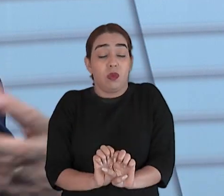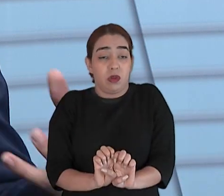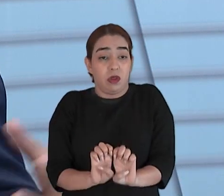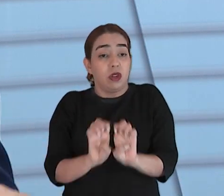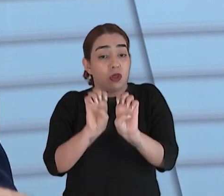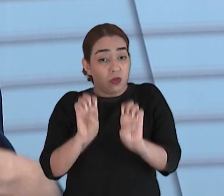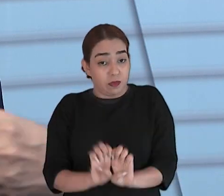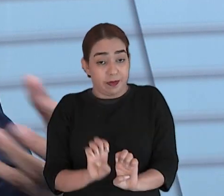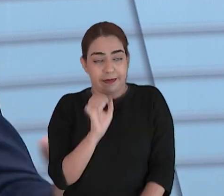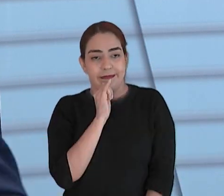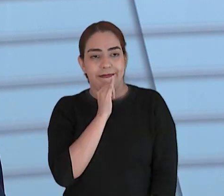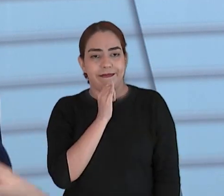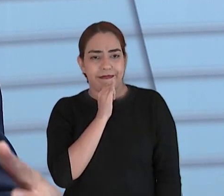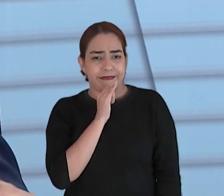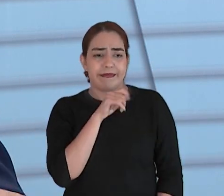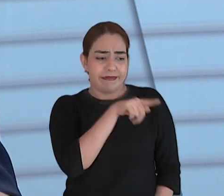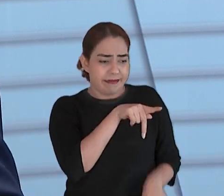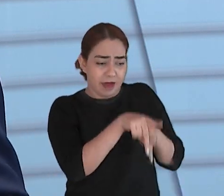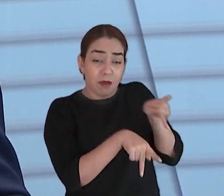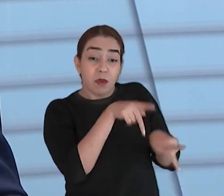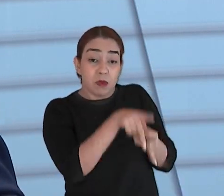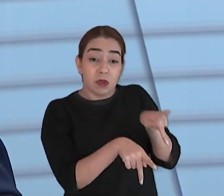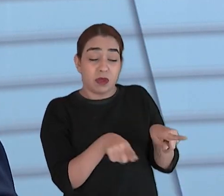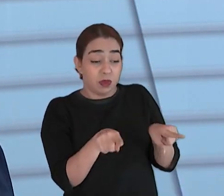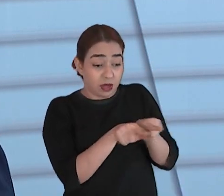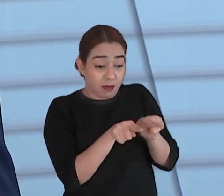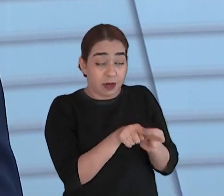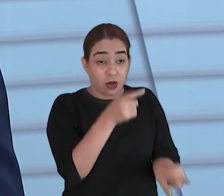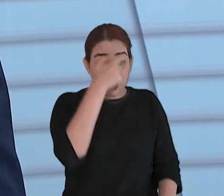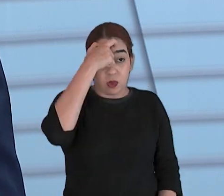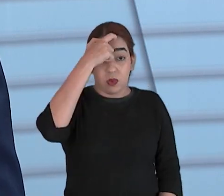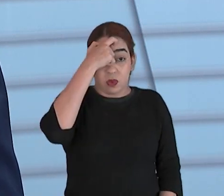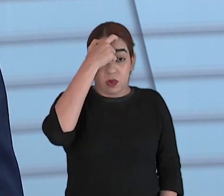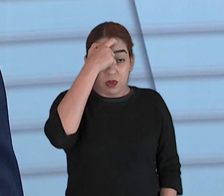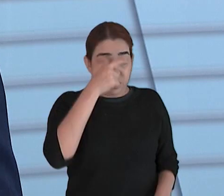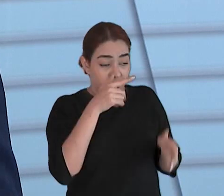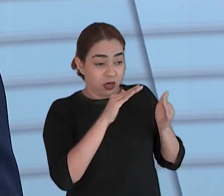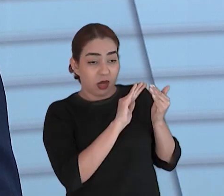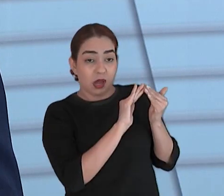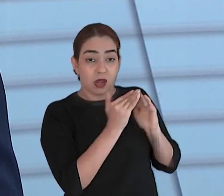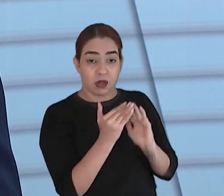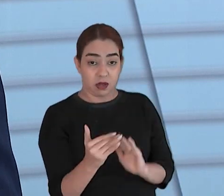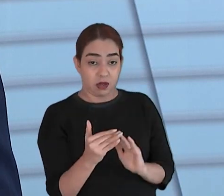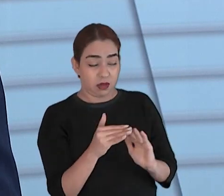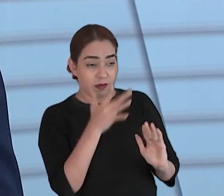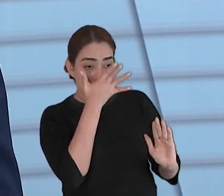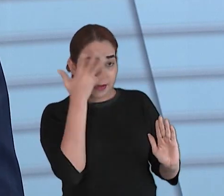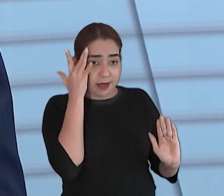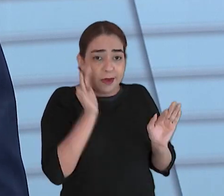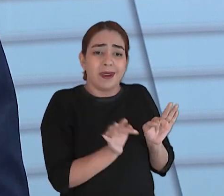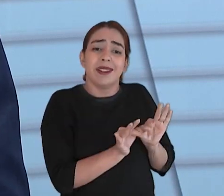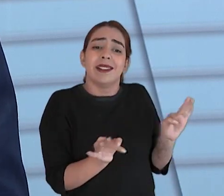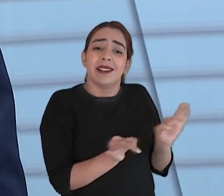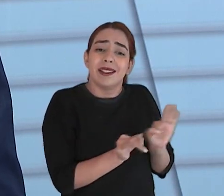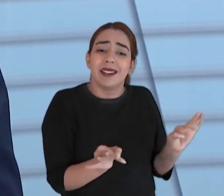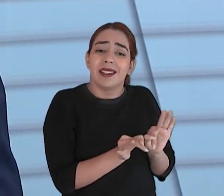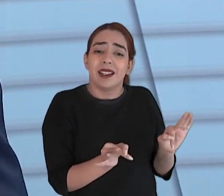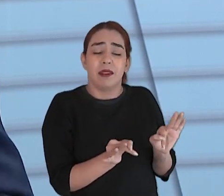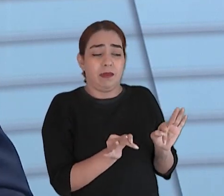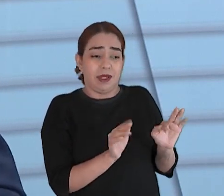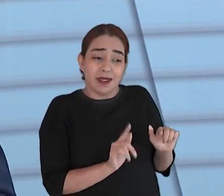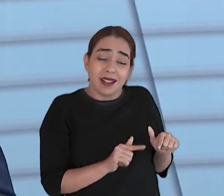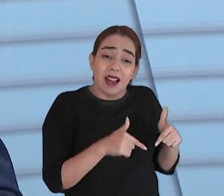da própria população a comunidade que mora na periferia são pessoas mais simples pessoas que